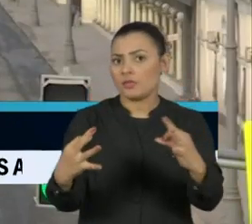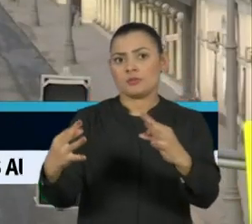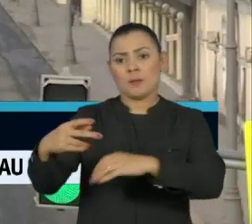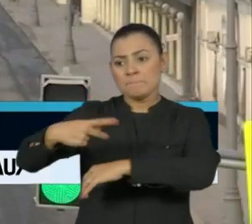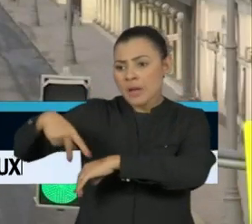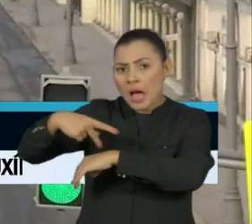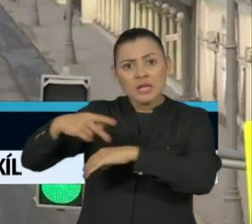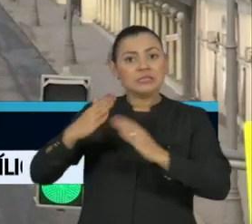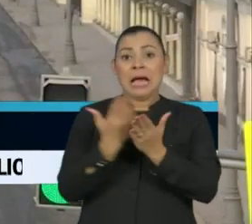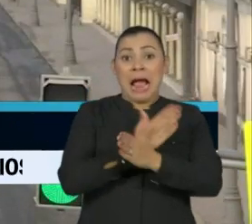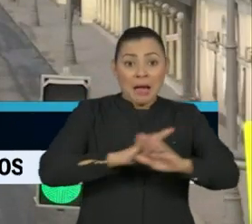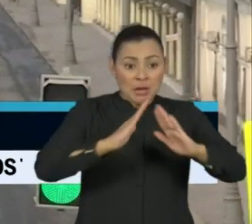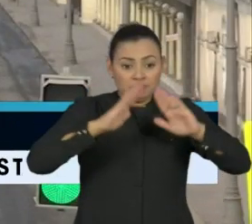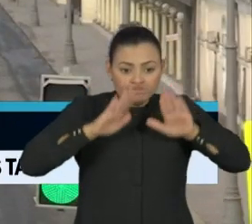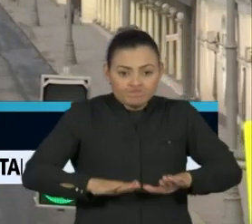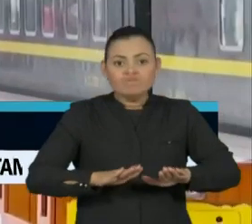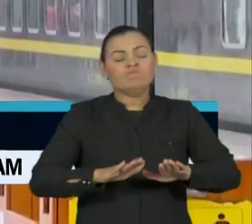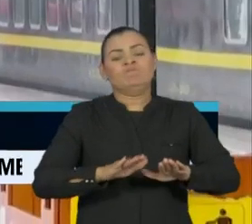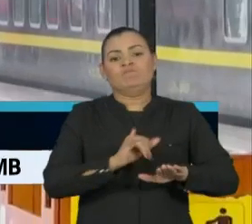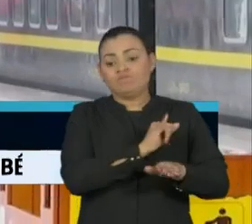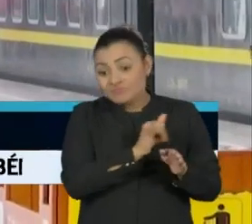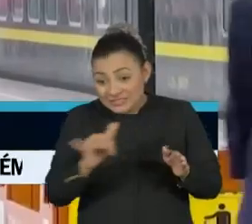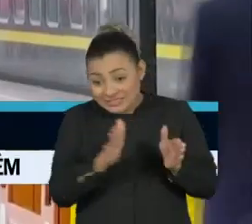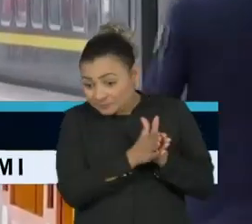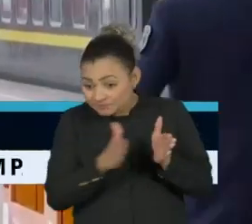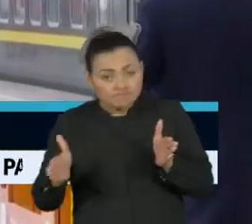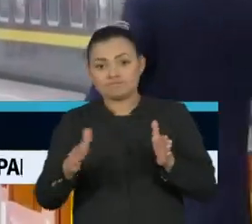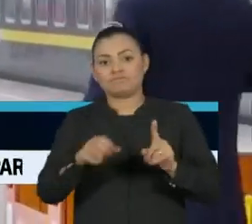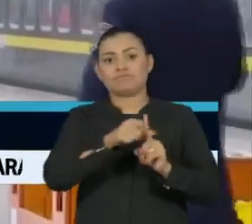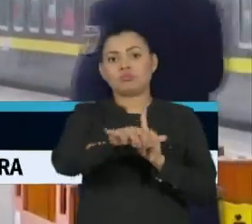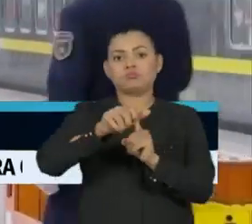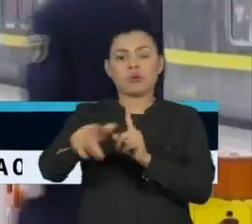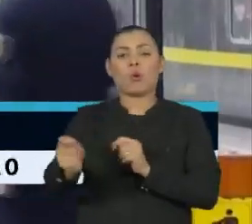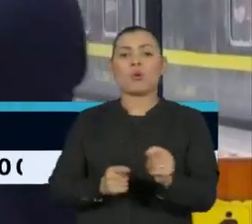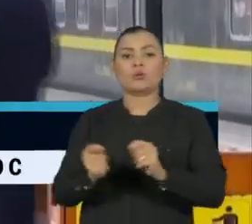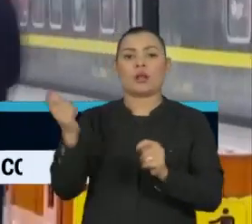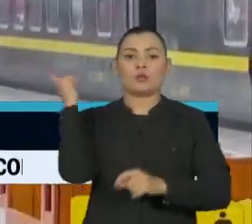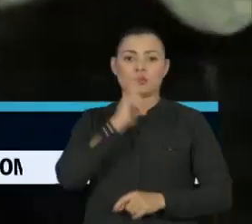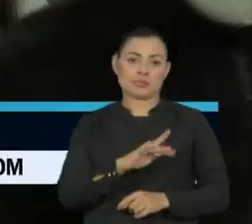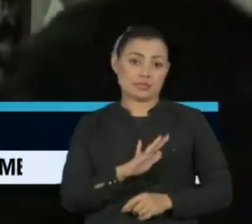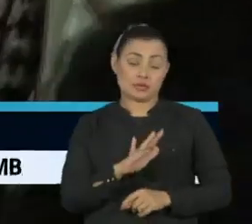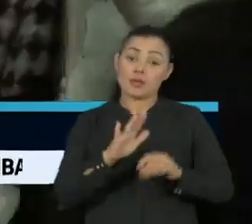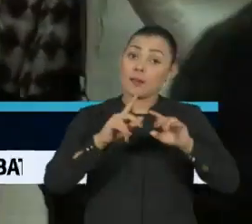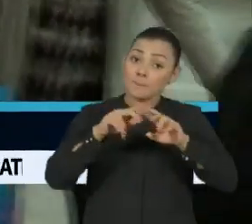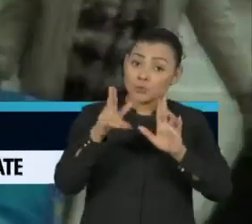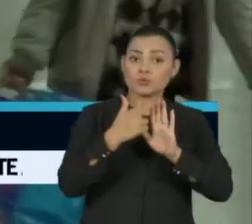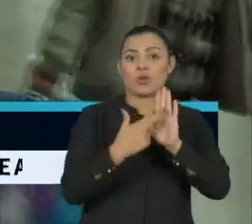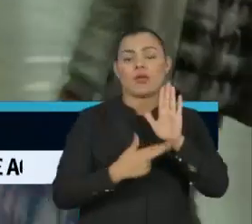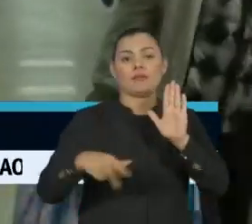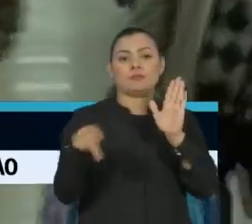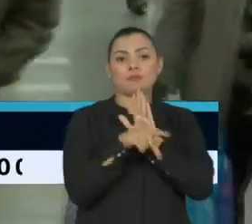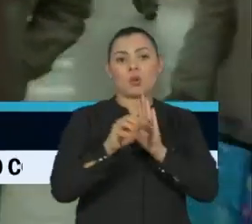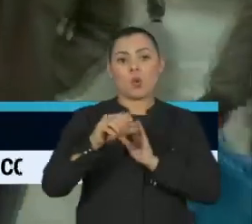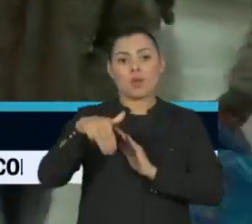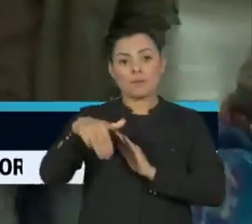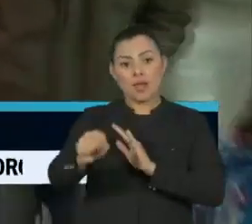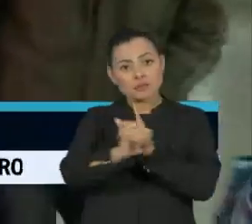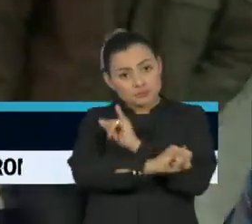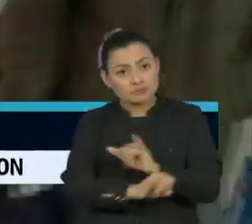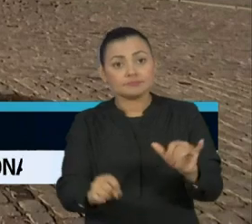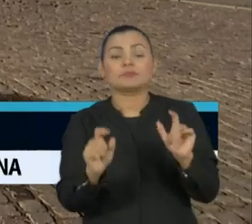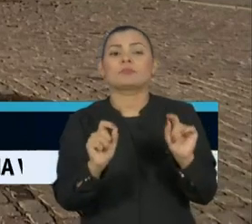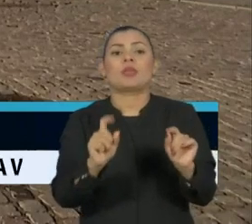devem abandonar o isolamento social quando a transmissão estiver controlada. Este é um dos critérios que, segundo a OMS,